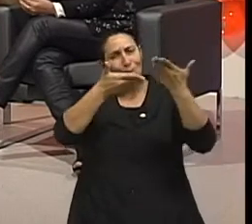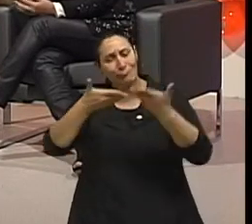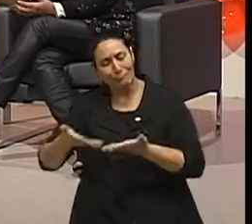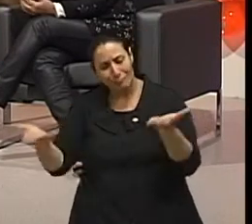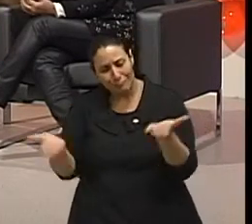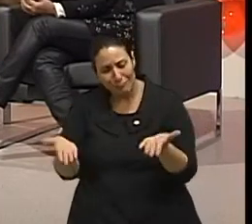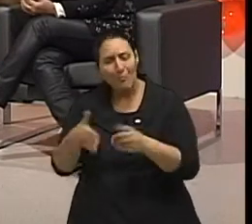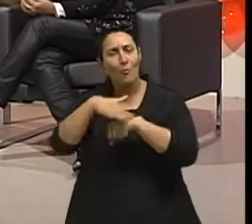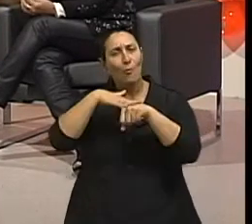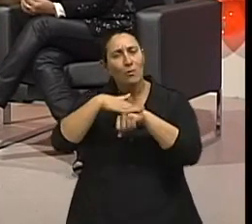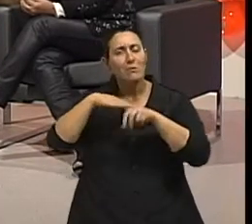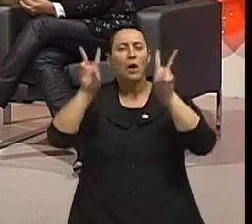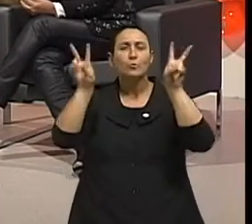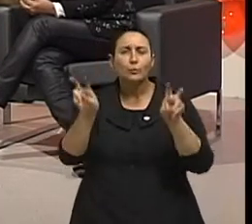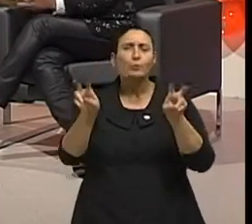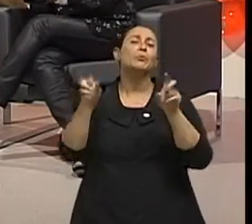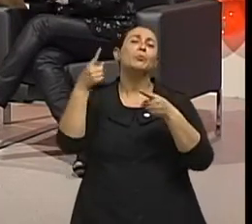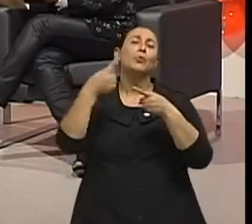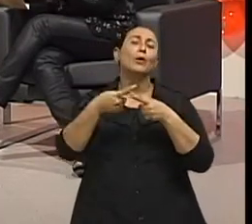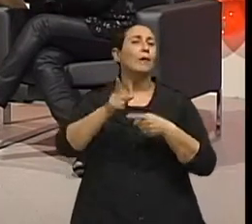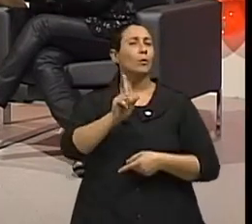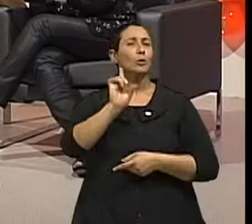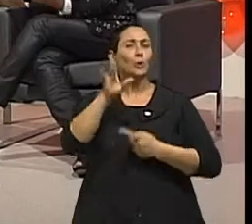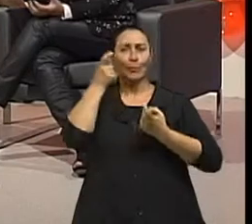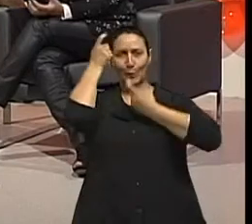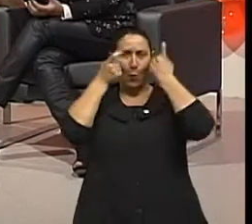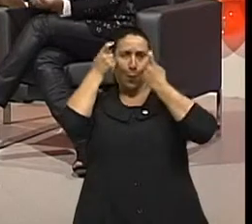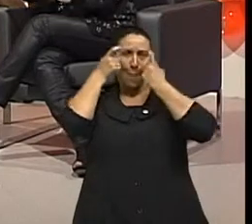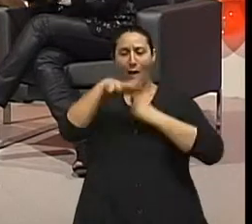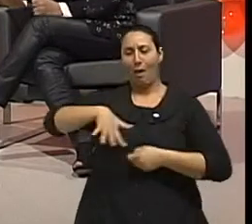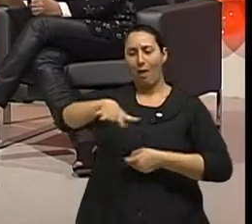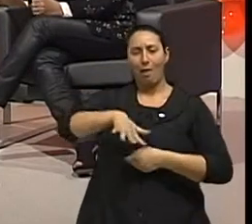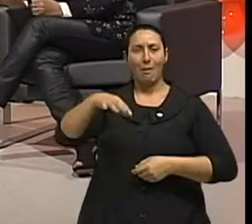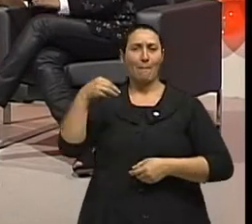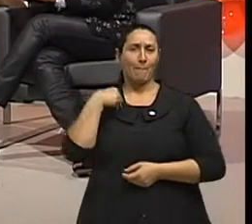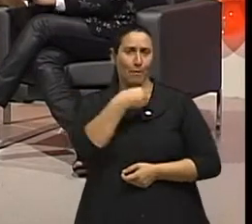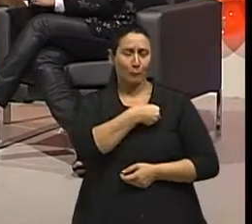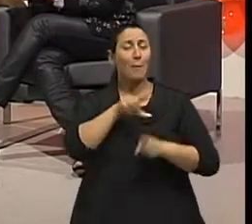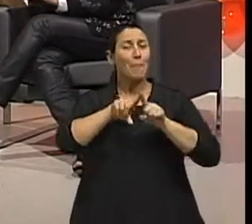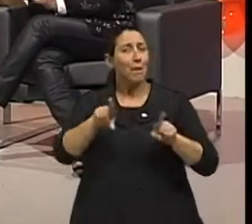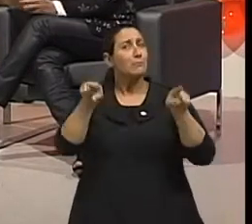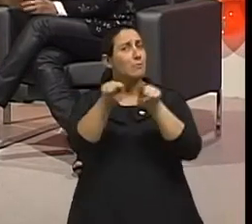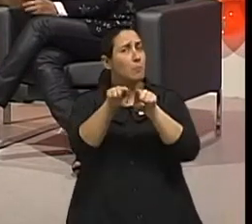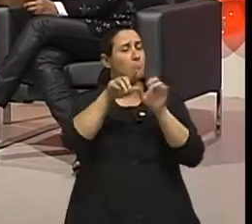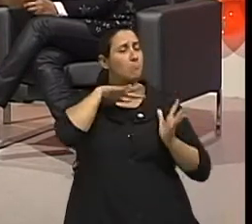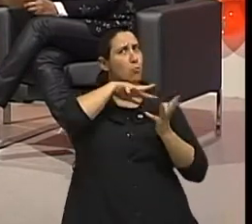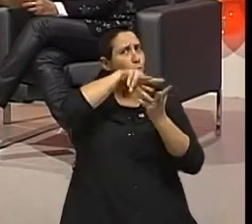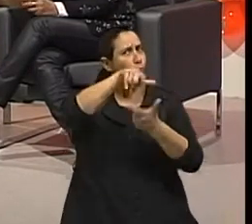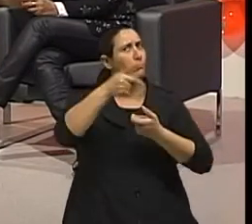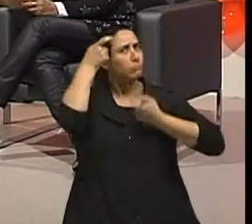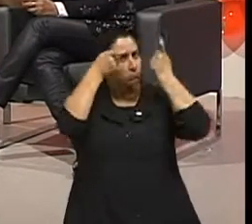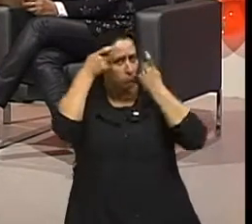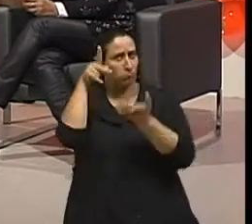Bem hoje para a gente tratar de um assunto que preocupa não só toda a área médica quanto a população mundial em geral. É